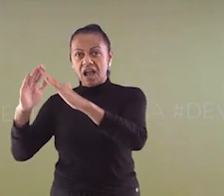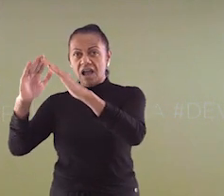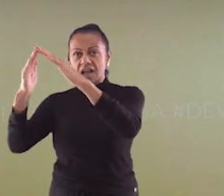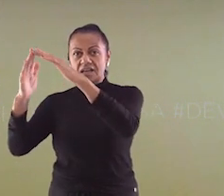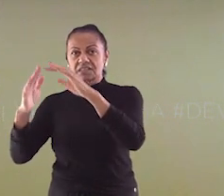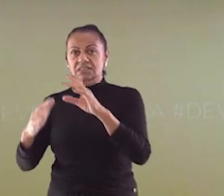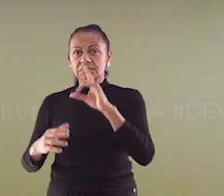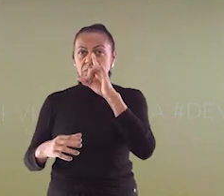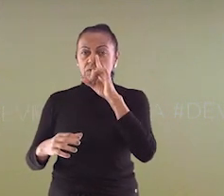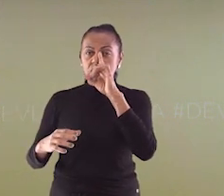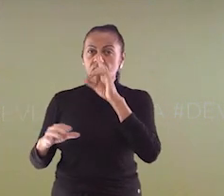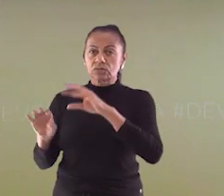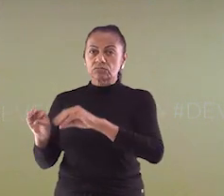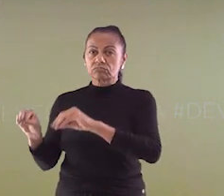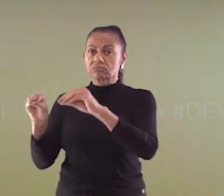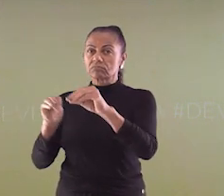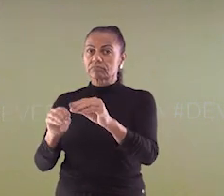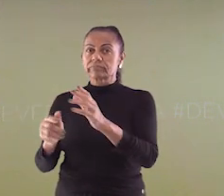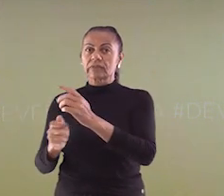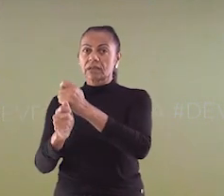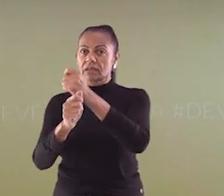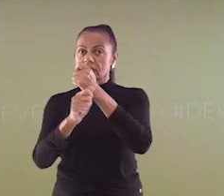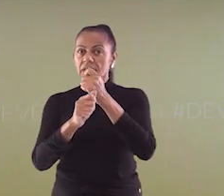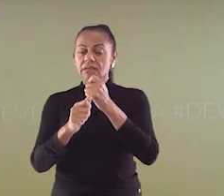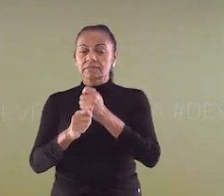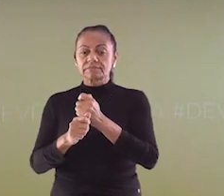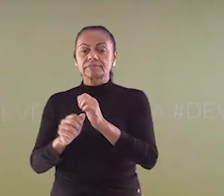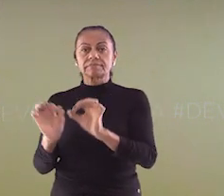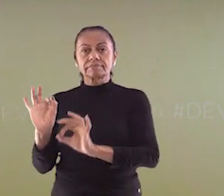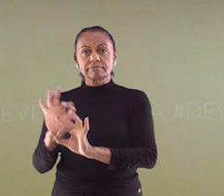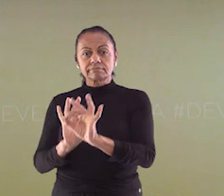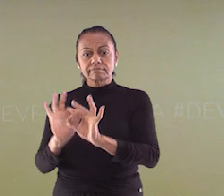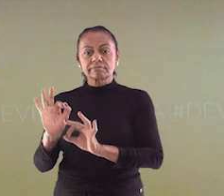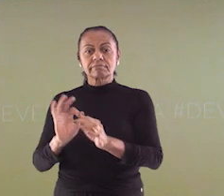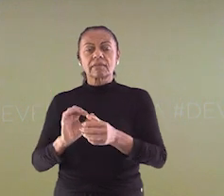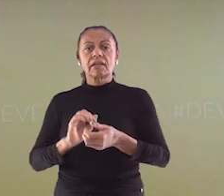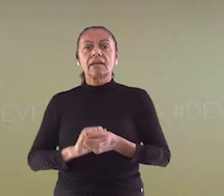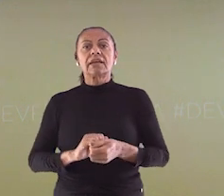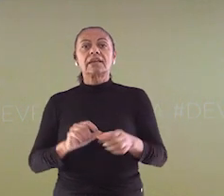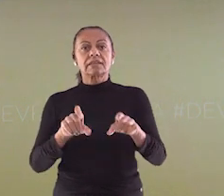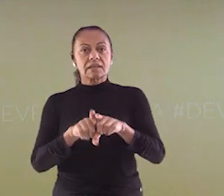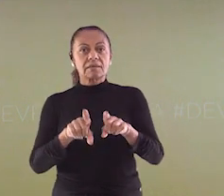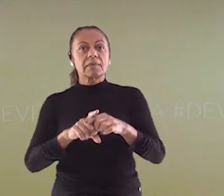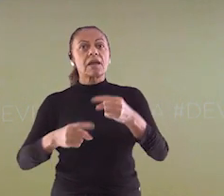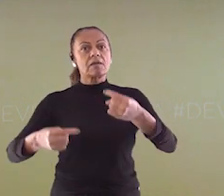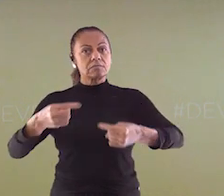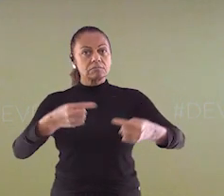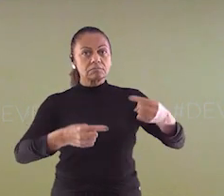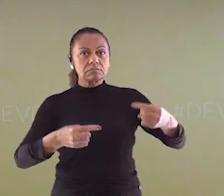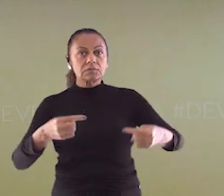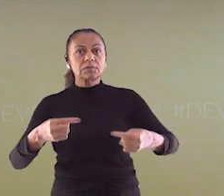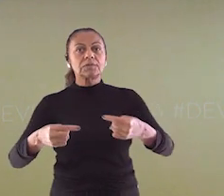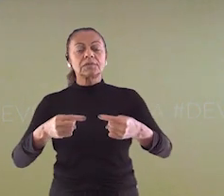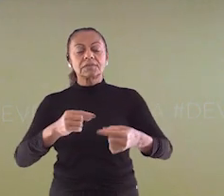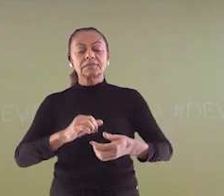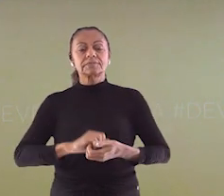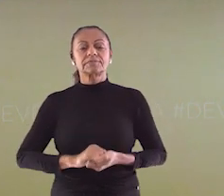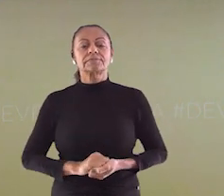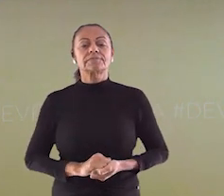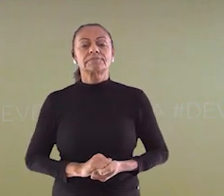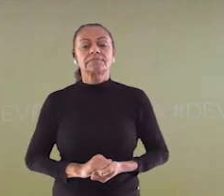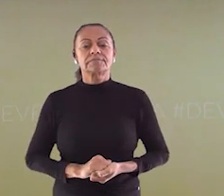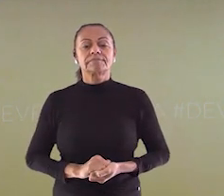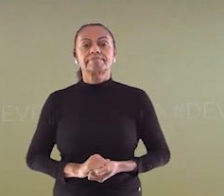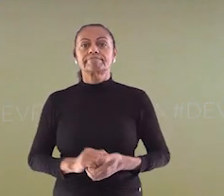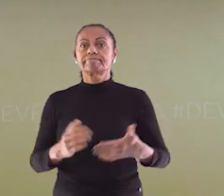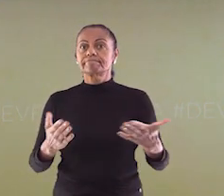pessoas que ali habitam para áreas mais planejadas. Ações que precisam do empenho de todos, cidadão e